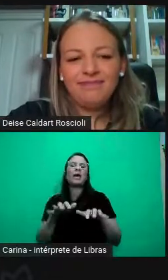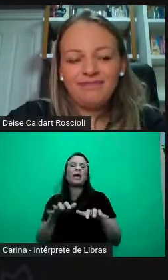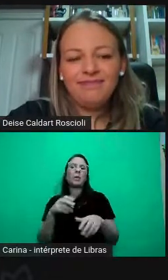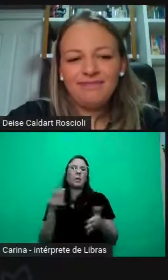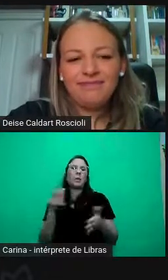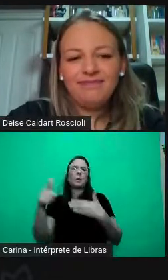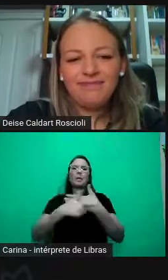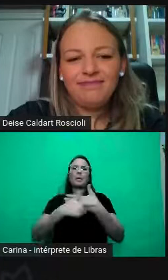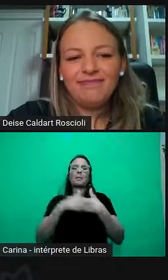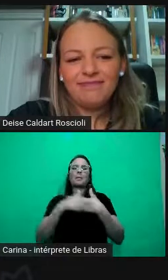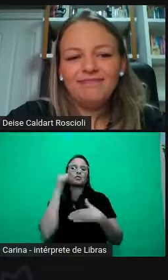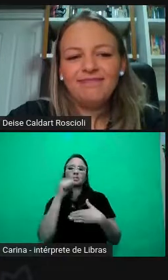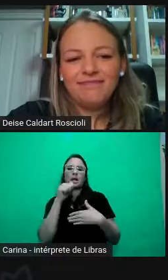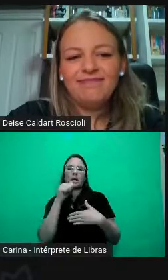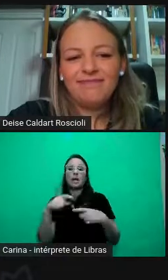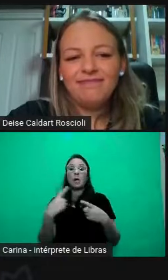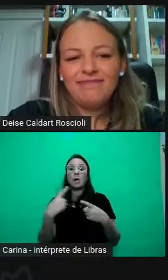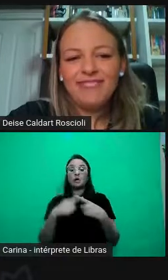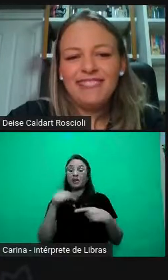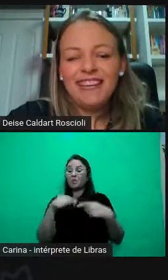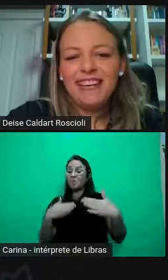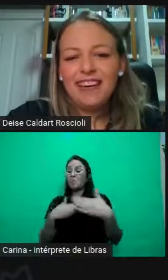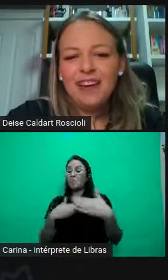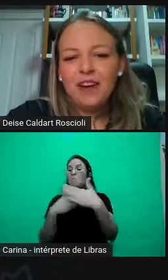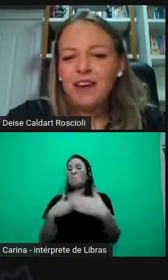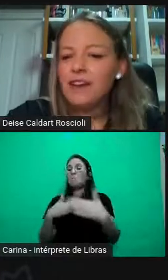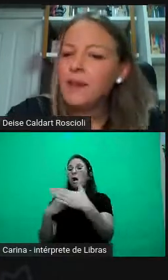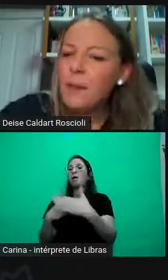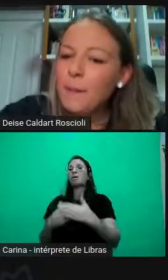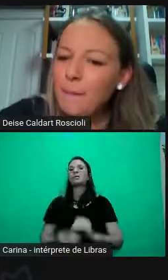vai me trazer alguma barreira, né. sim.